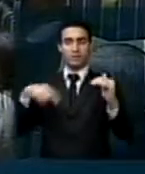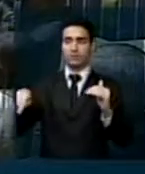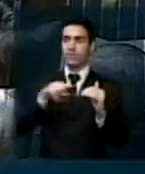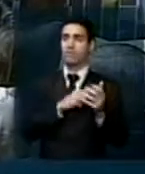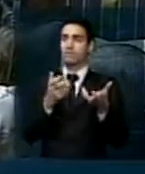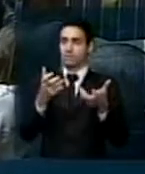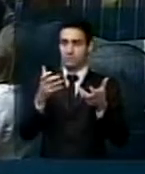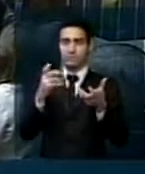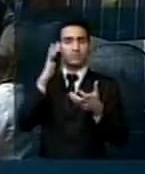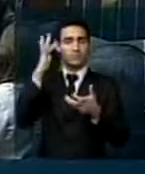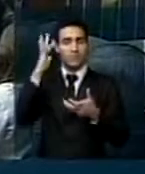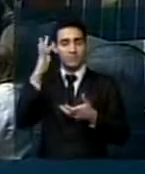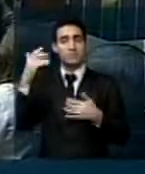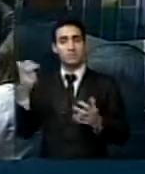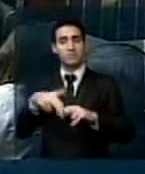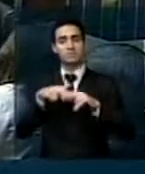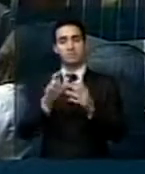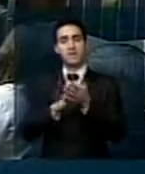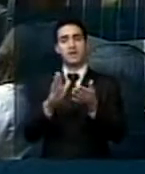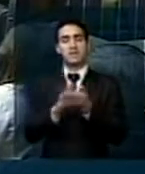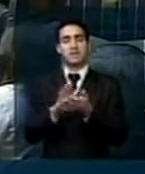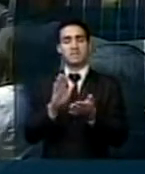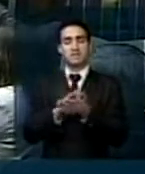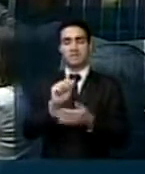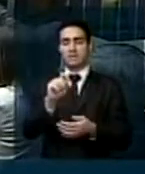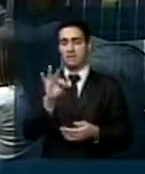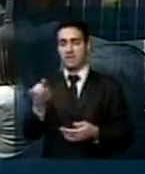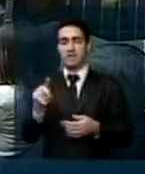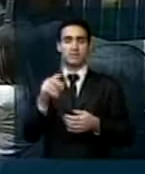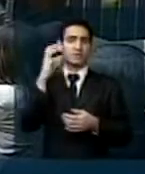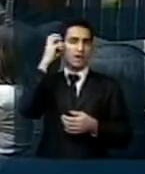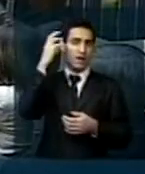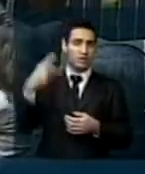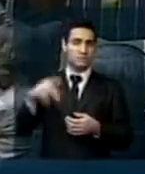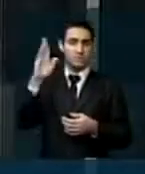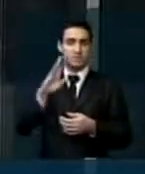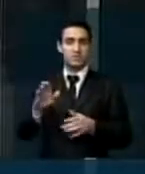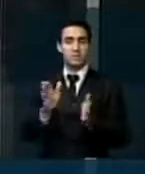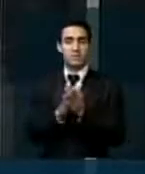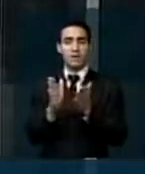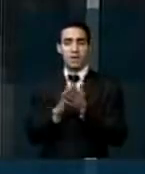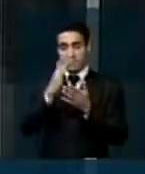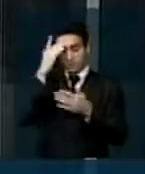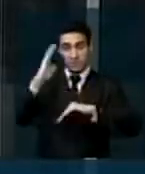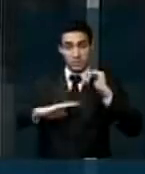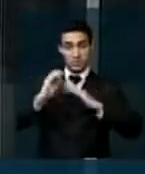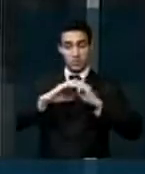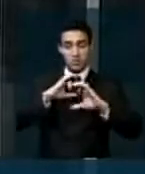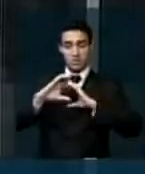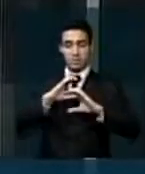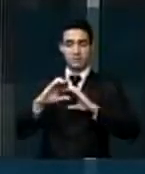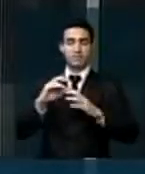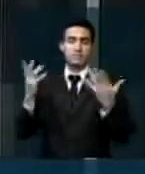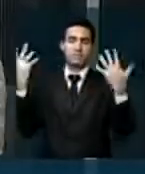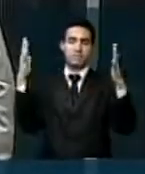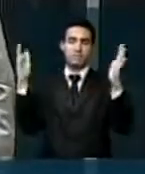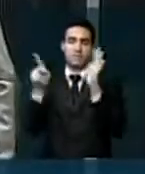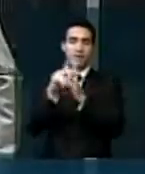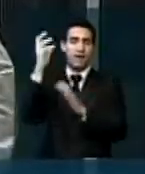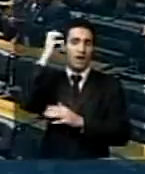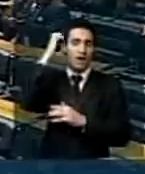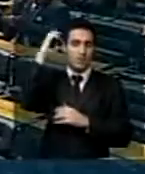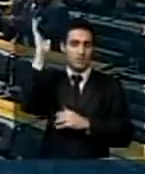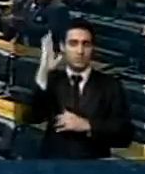todos nós sonhamos. Parabéns à BERT, parabéns ao rádio brasileiro, parabéns aos comunicadores e viva a rádio difusão do nosso país. Muito obrigado. Obrigado.